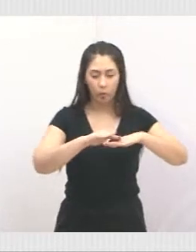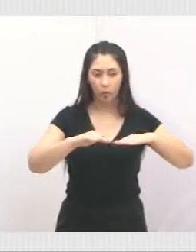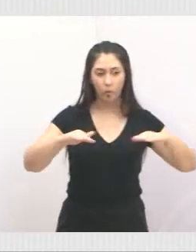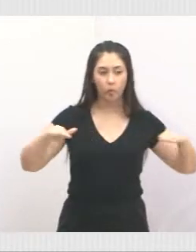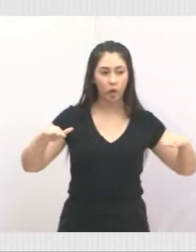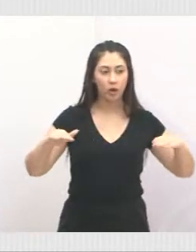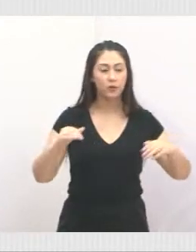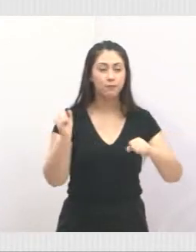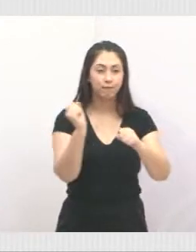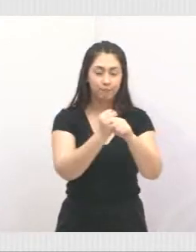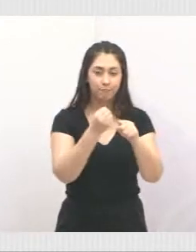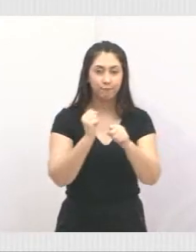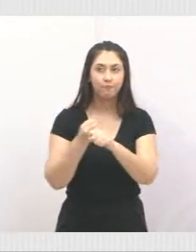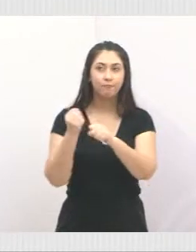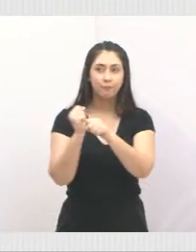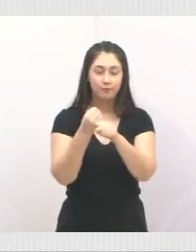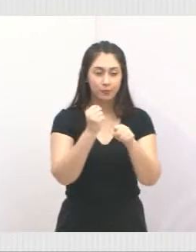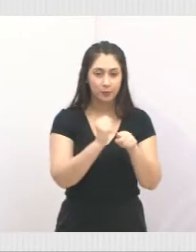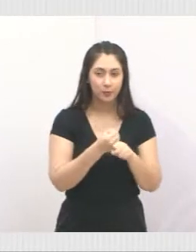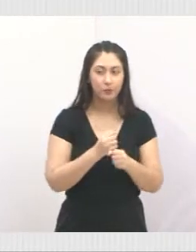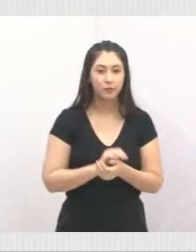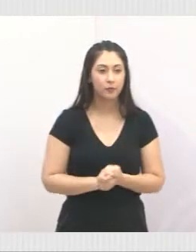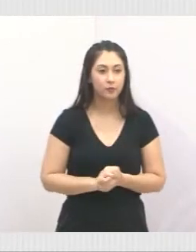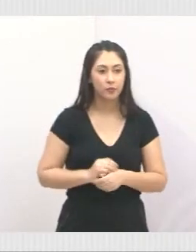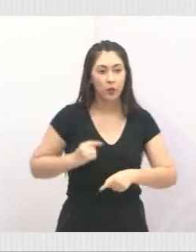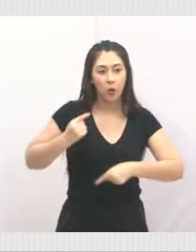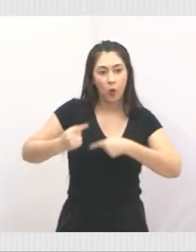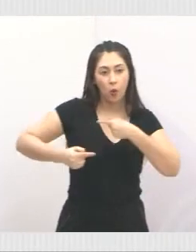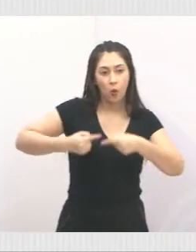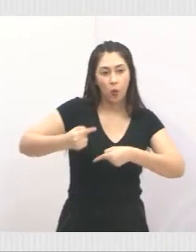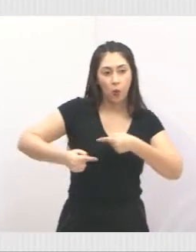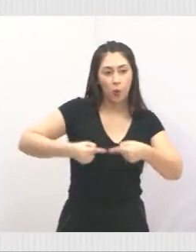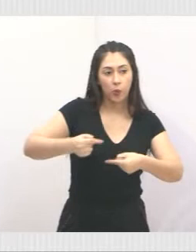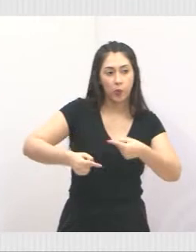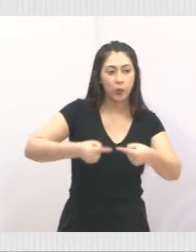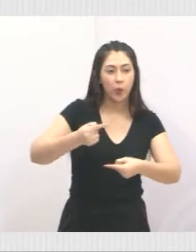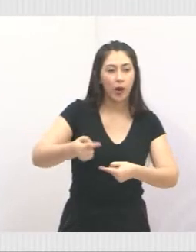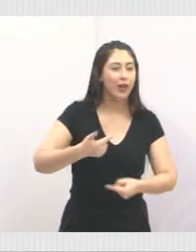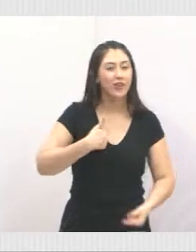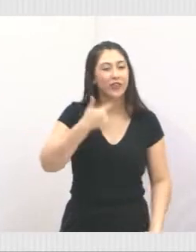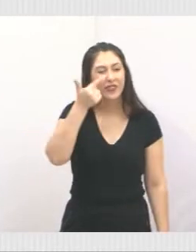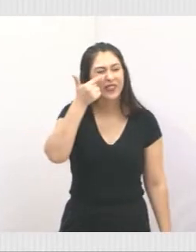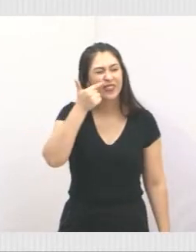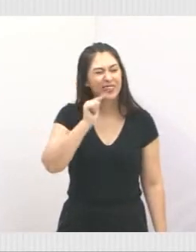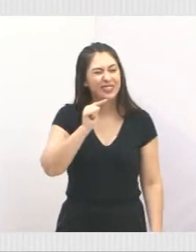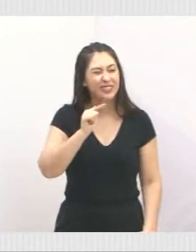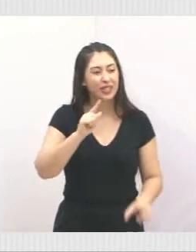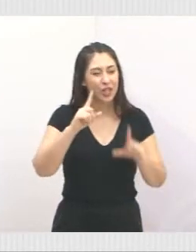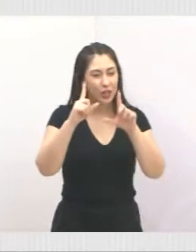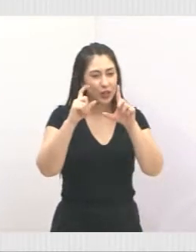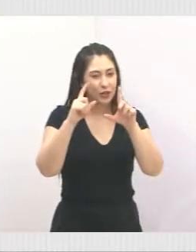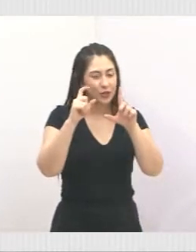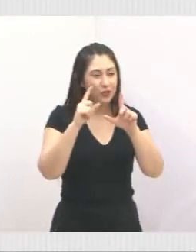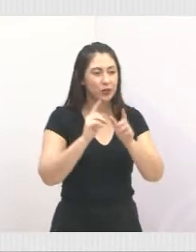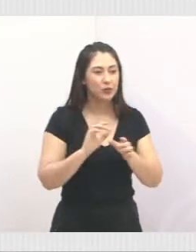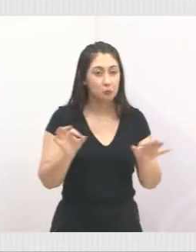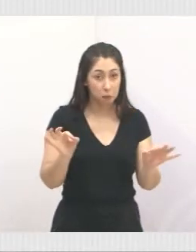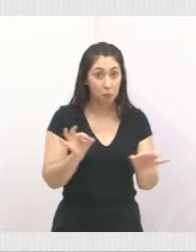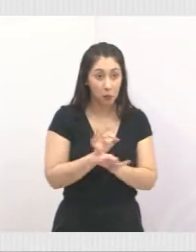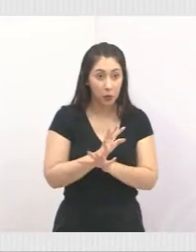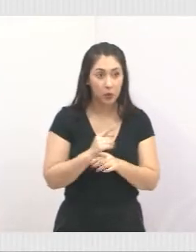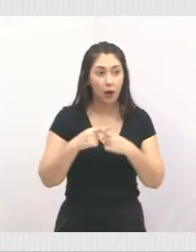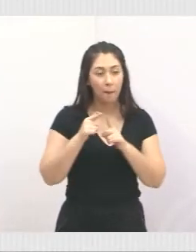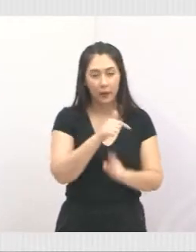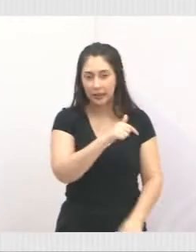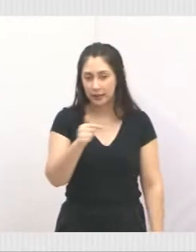obra. O rolo estava em cima do caminhão. Na hora que eu estive lá, não deu tempo do rolo passar ainda. Mas,